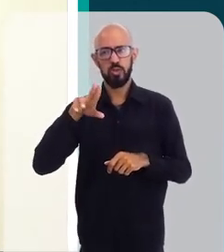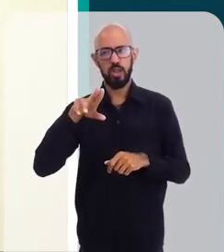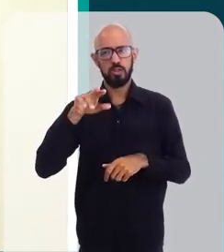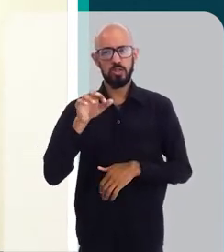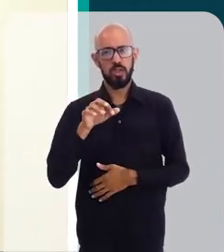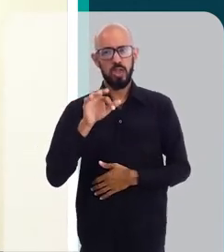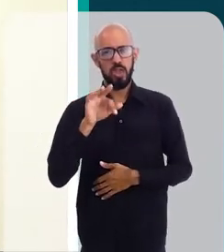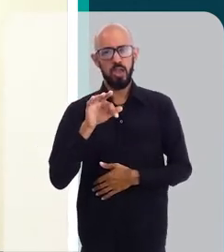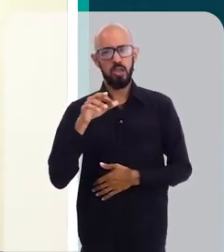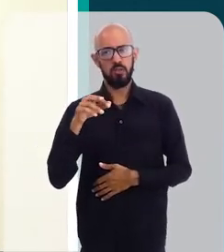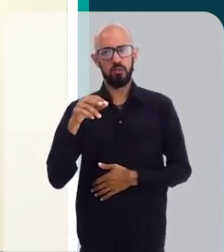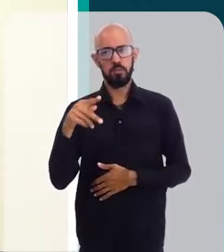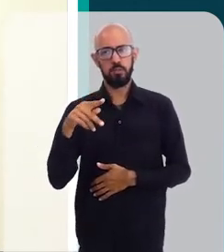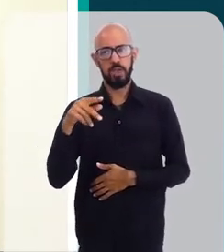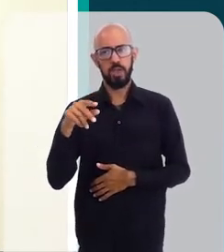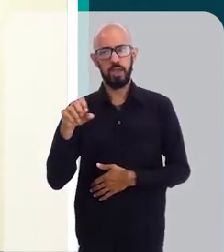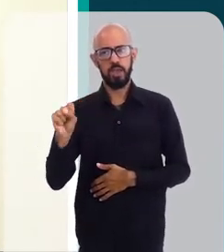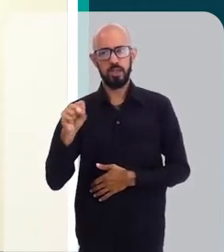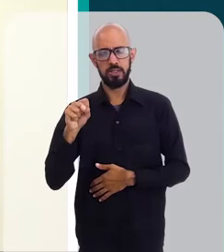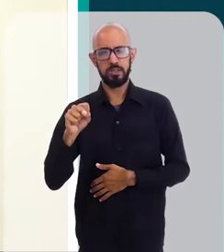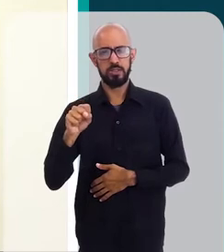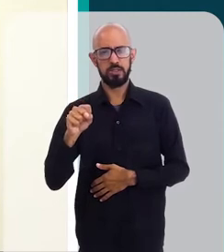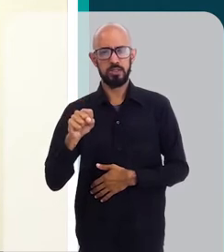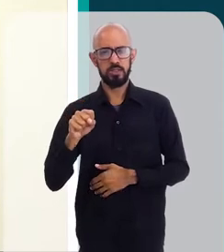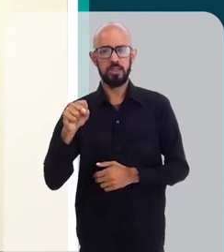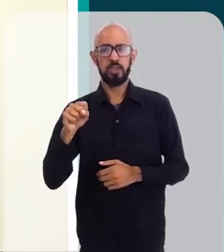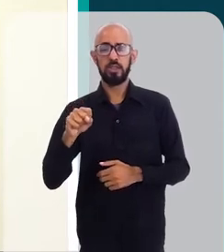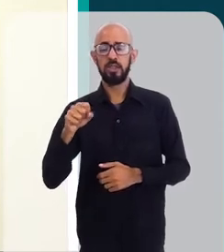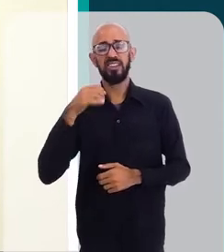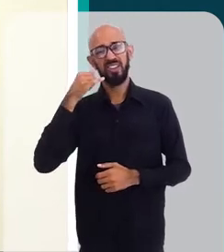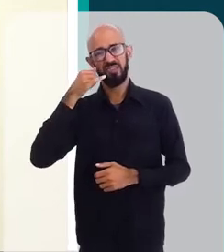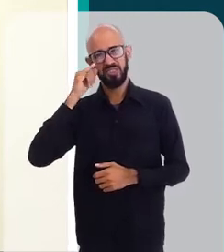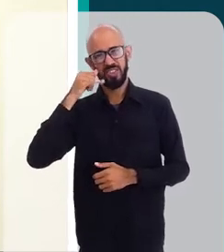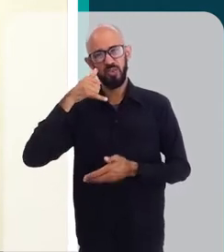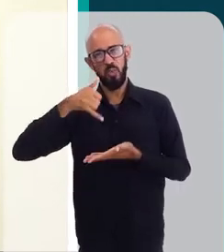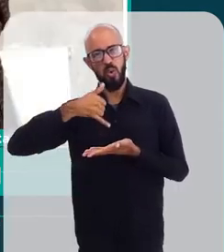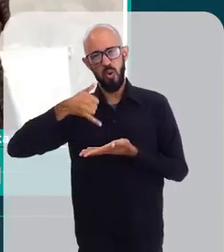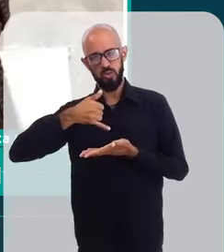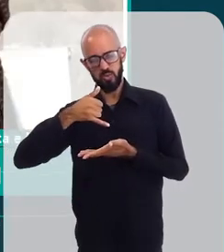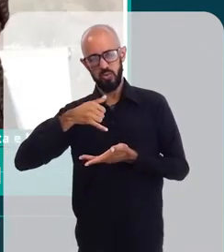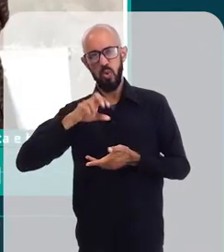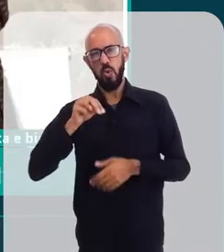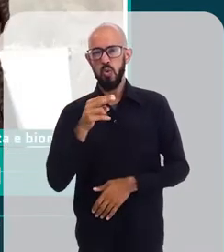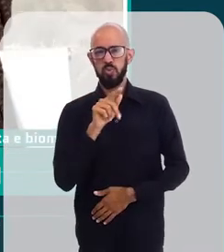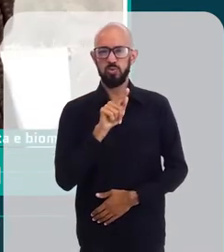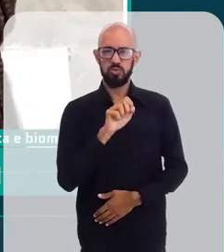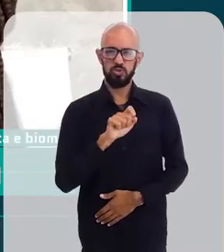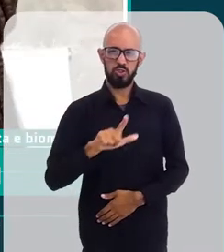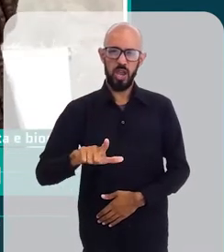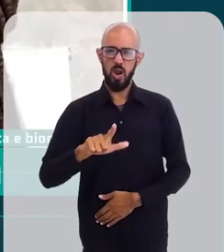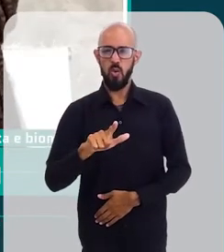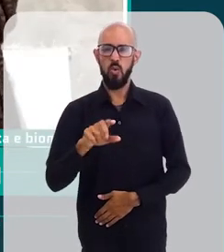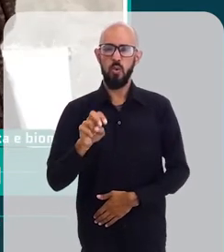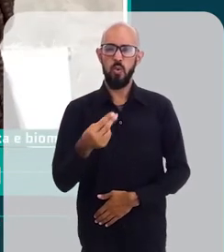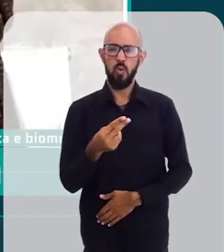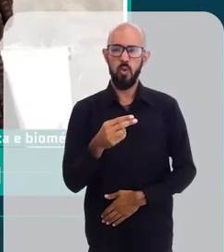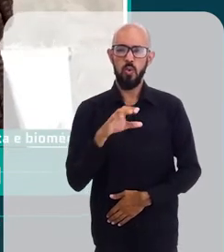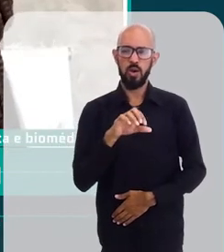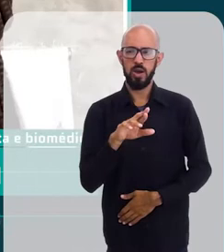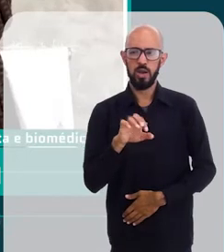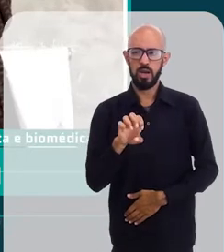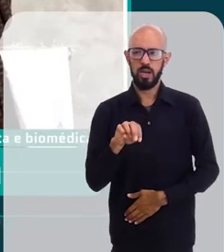filtros solares em veículos menos oleosos, gel, creme